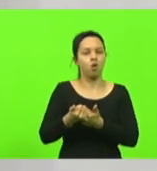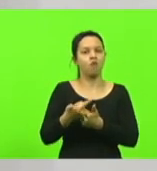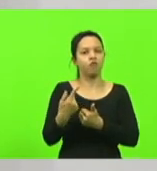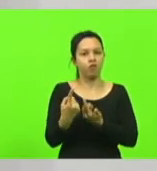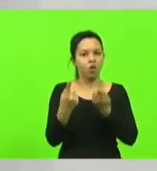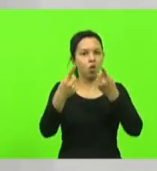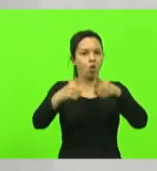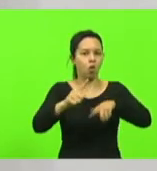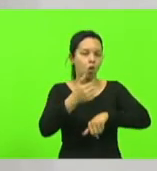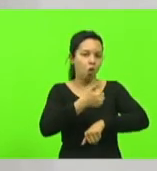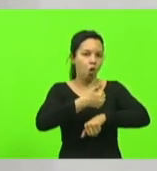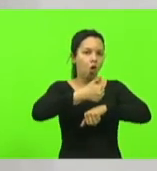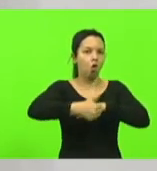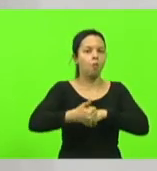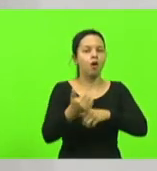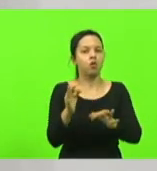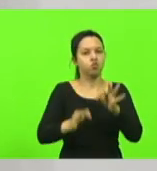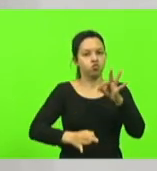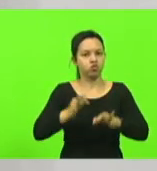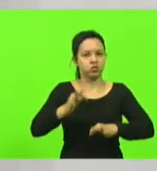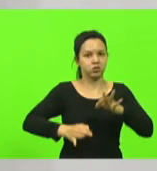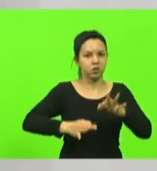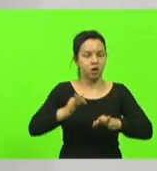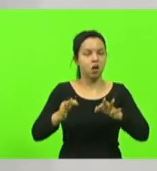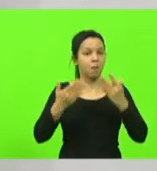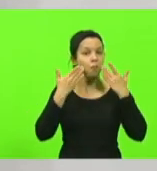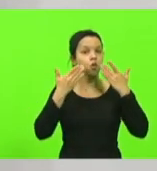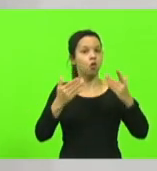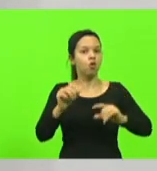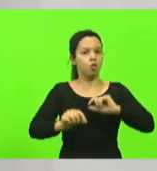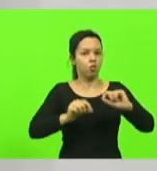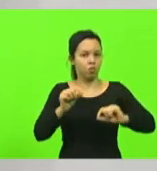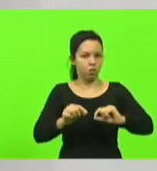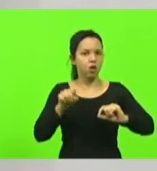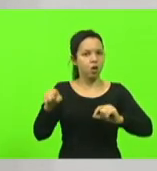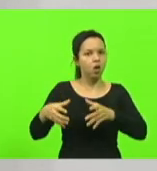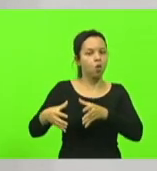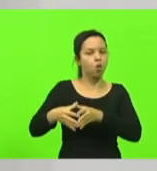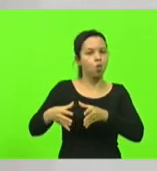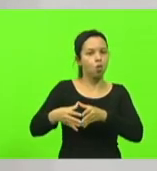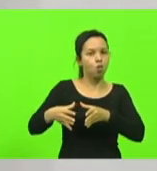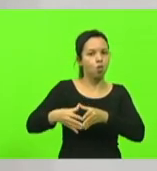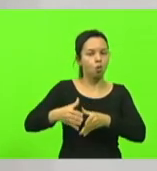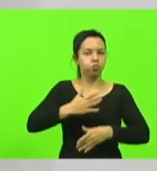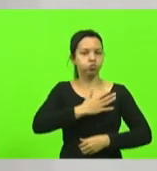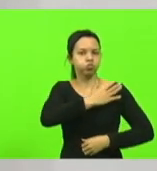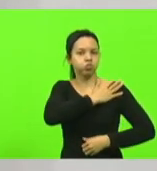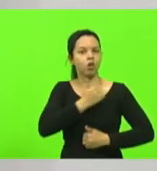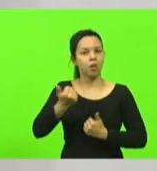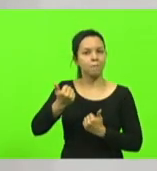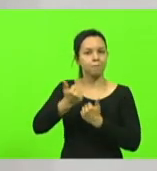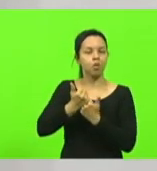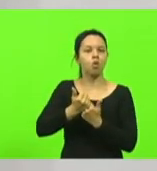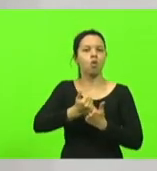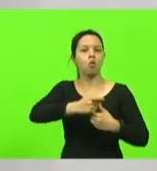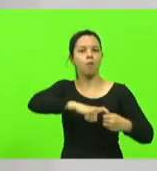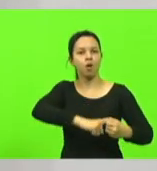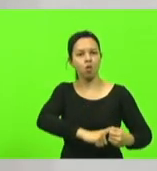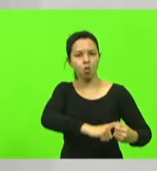judiciário quer mostrar que ele e as forças armadas tem apoio para uma ruptura institucional